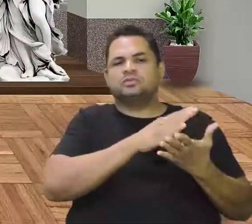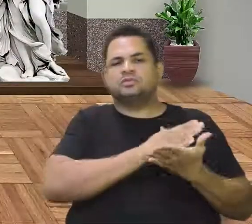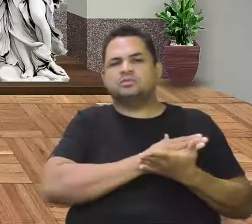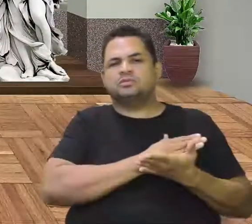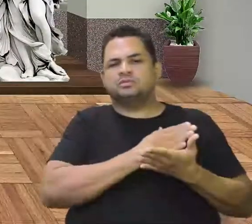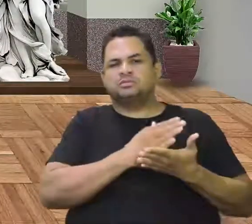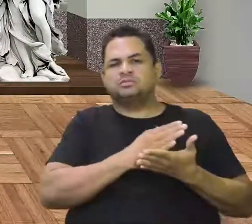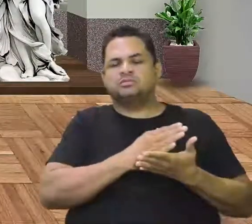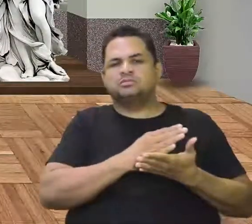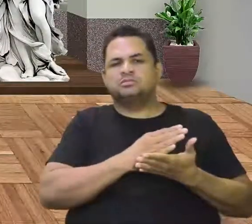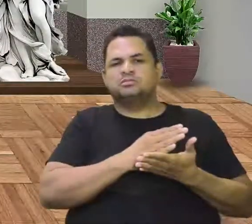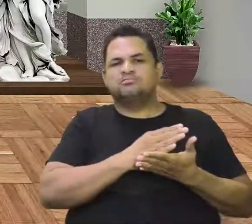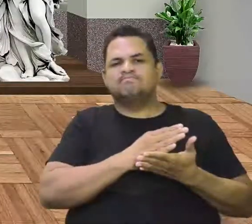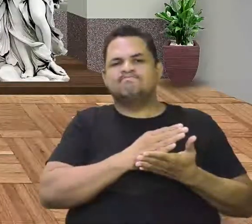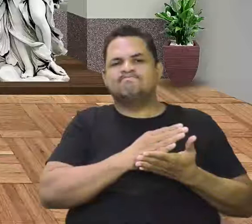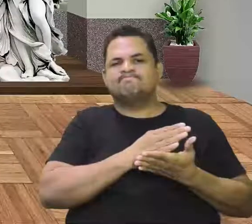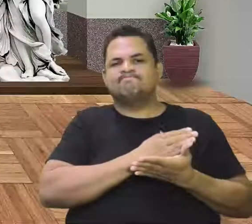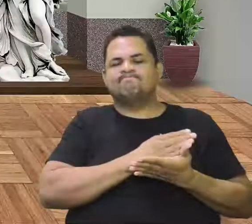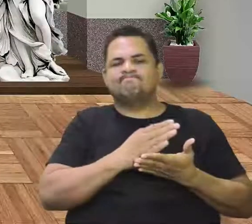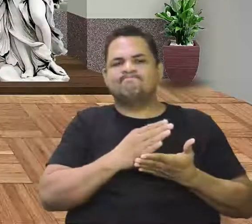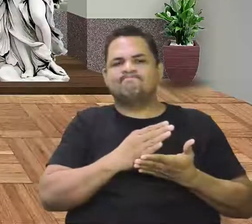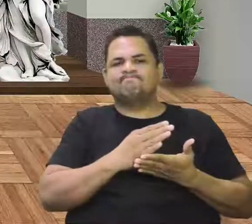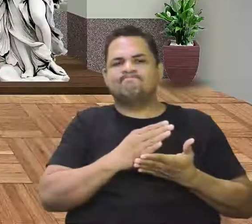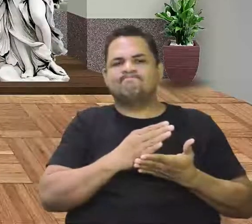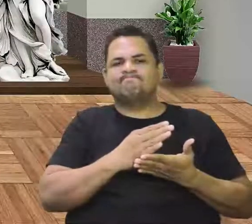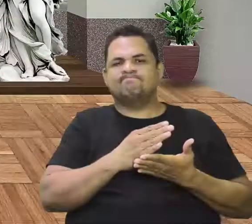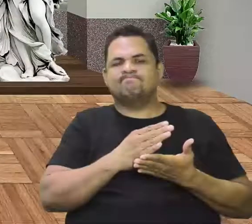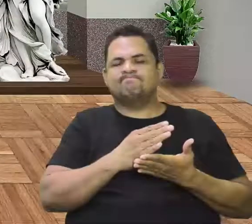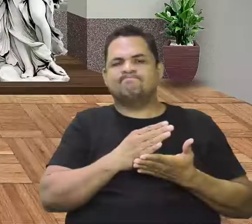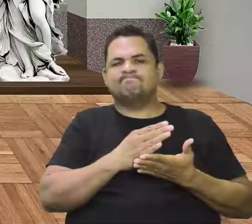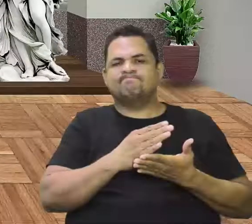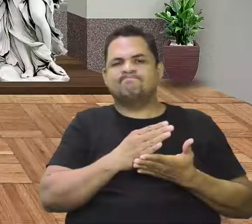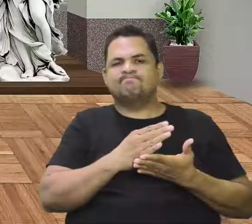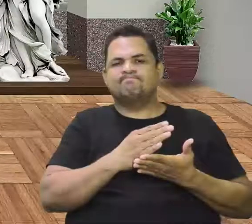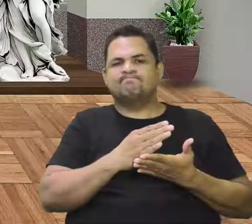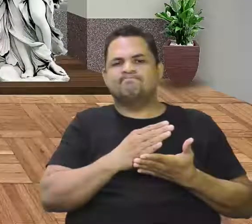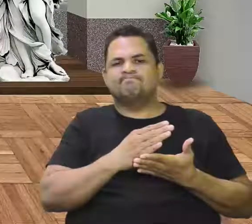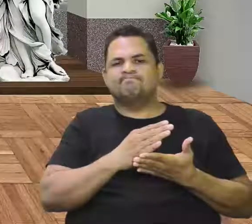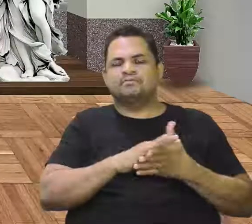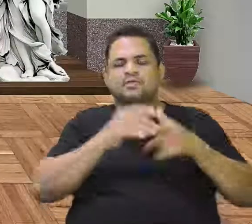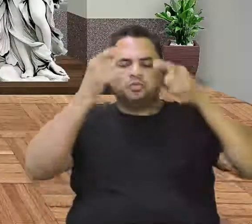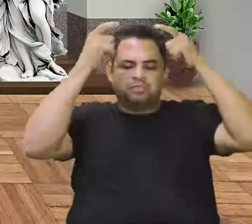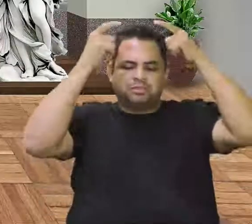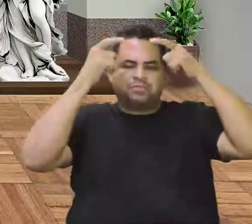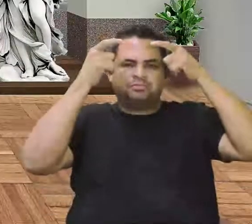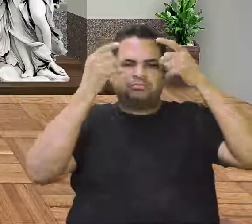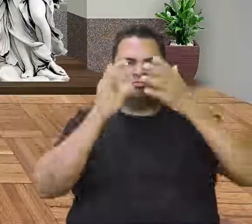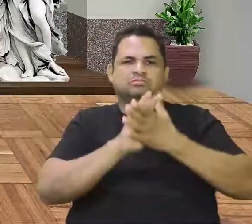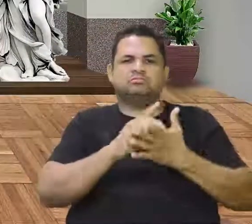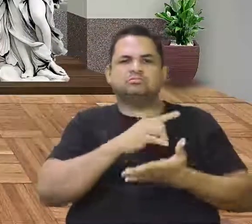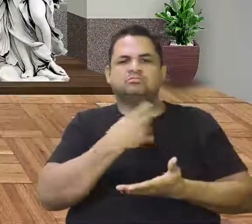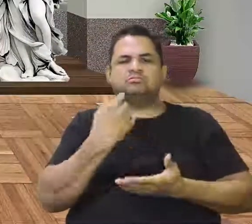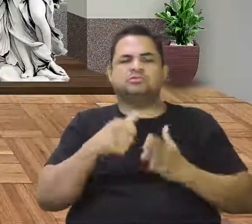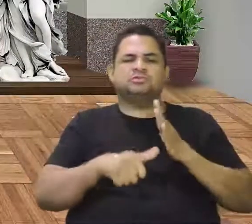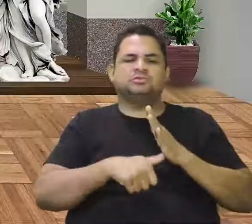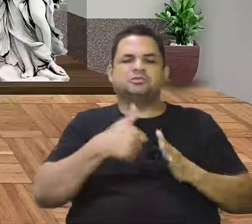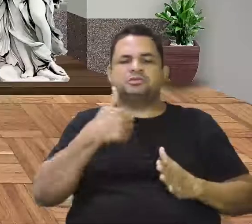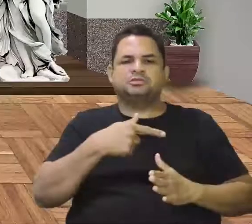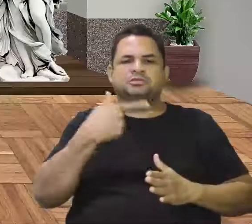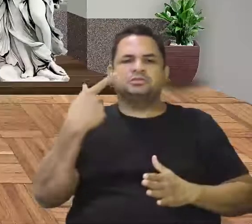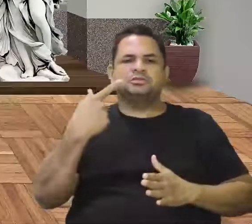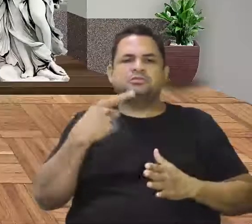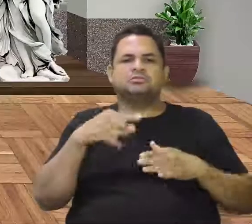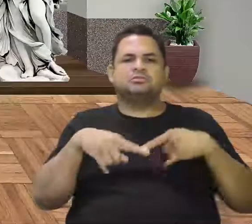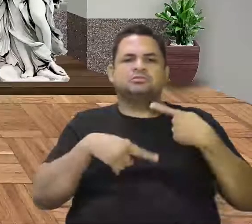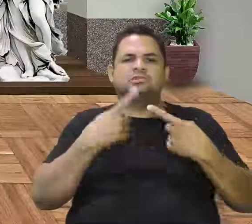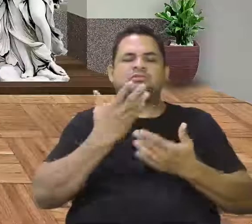passando a ser um império. Onde nós tivemos primeiro reinado, segundo reinado. Tudo